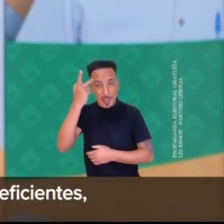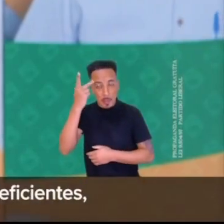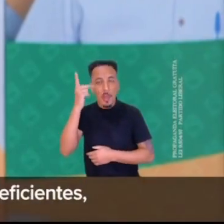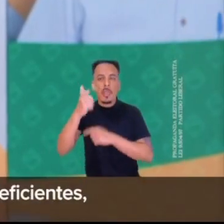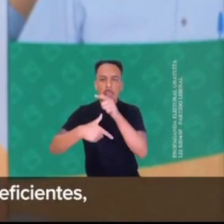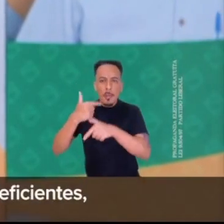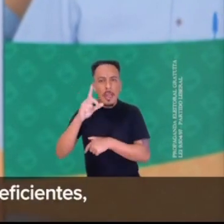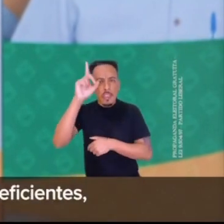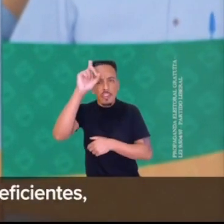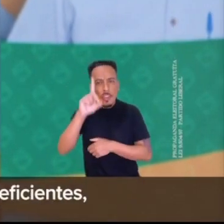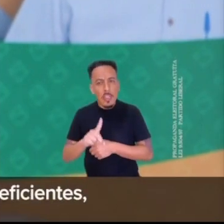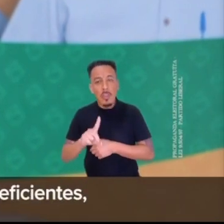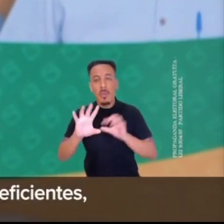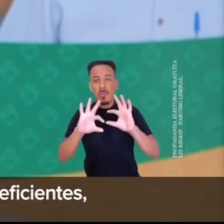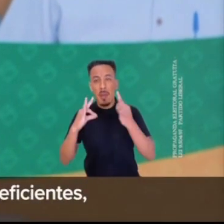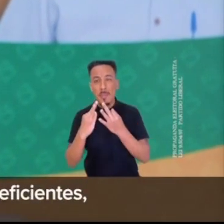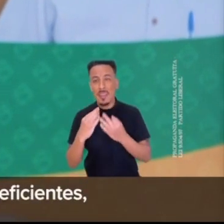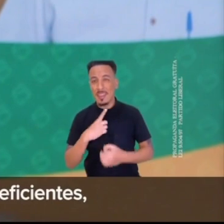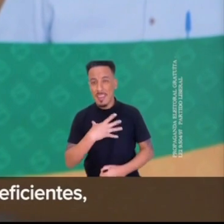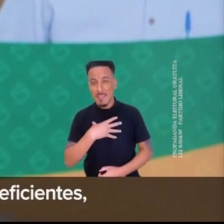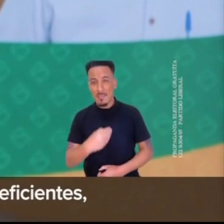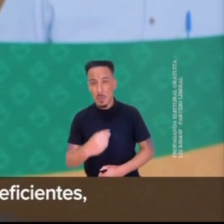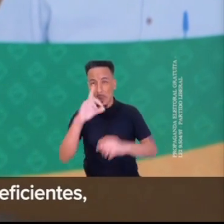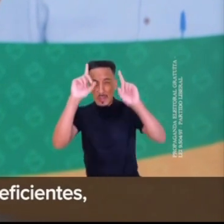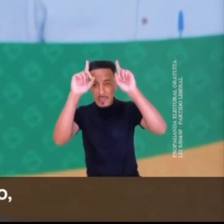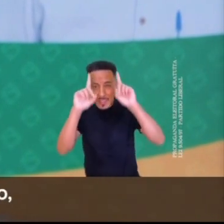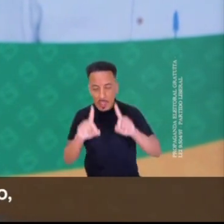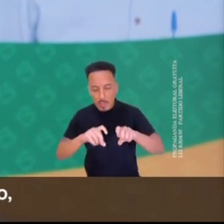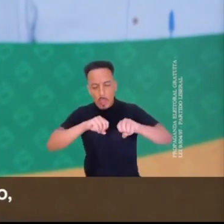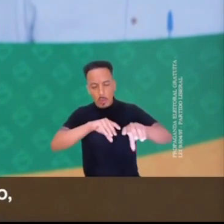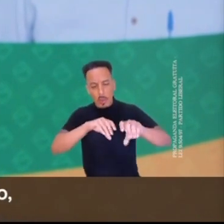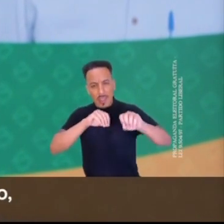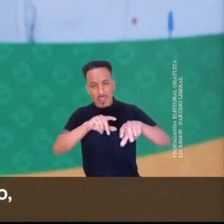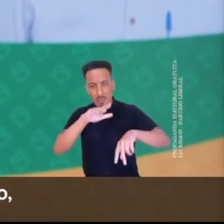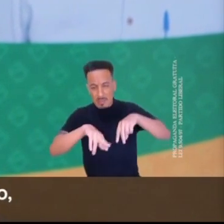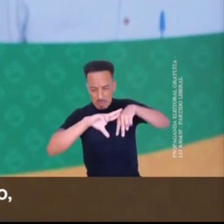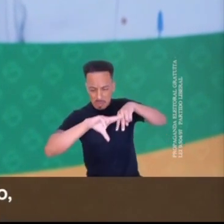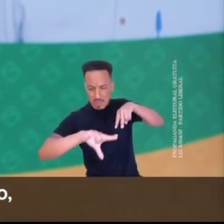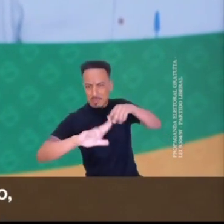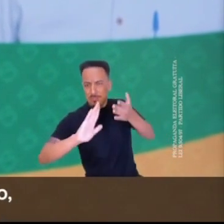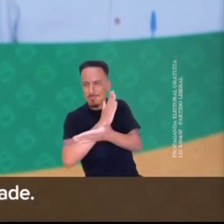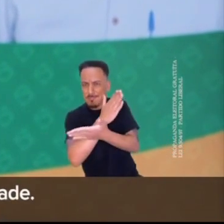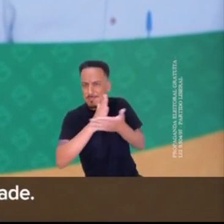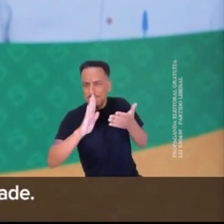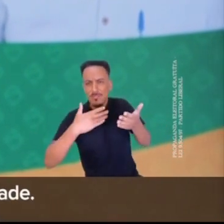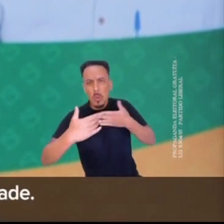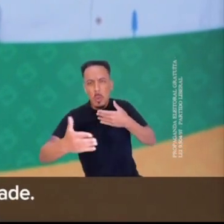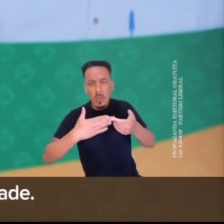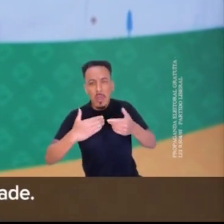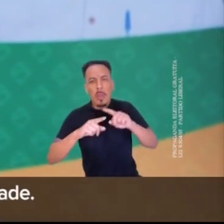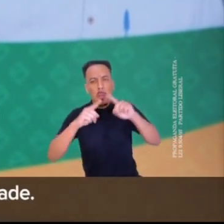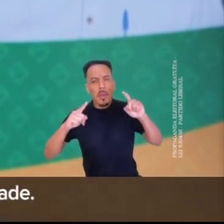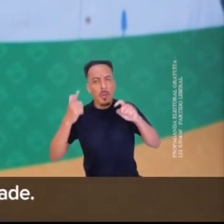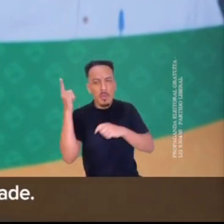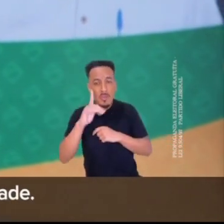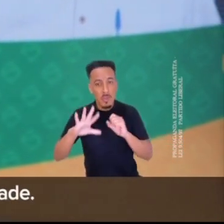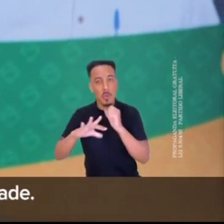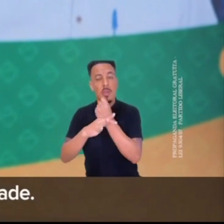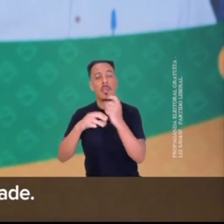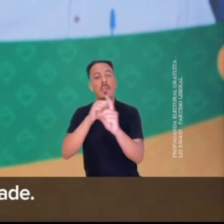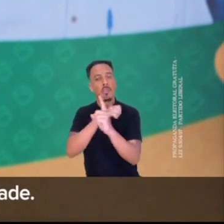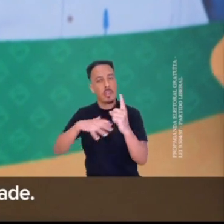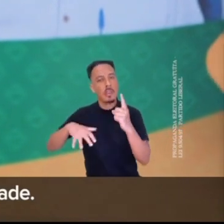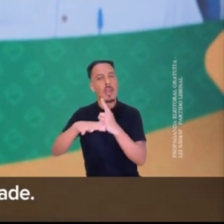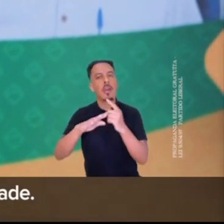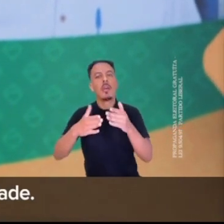e trabalhar pelo direito das famílias com filhos deficientes, pela educação sem ideologia de gênero, doutrinação e segurança da